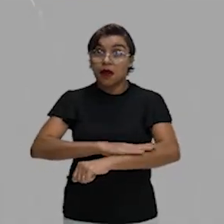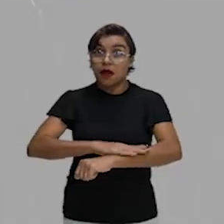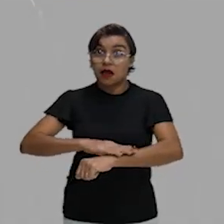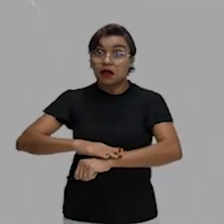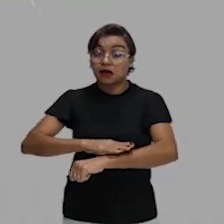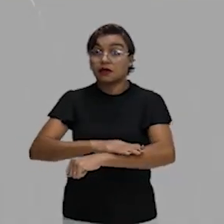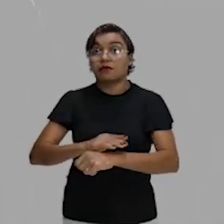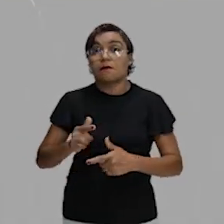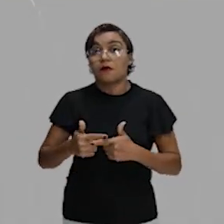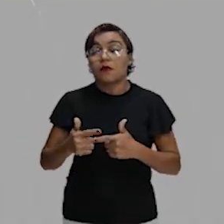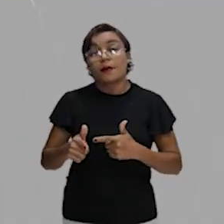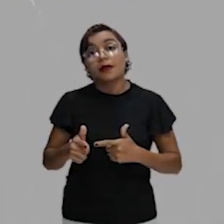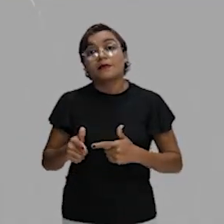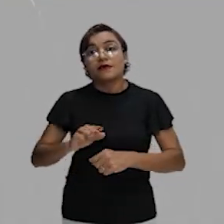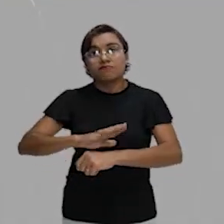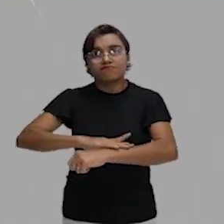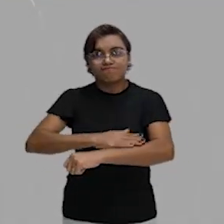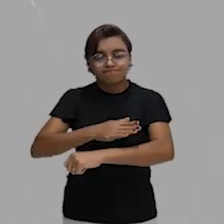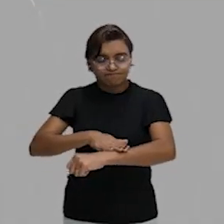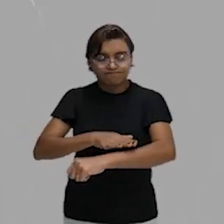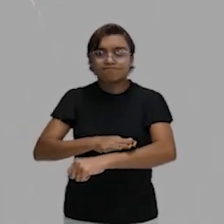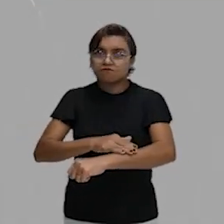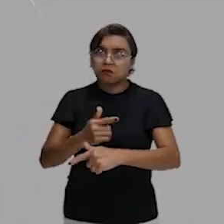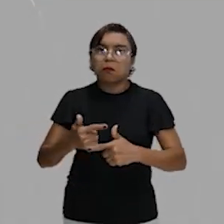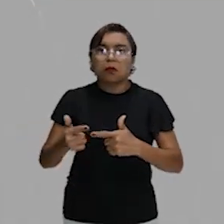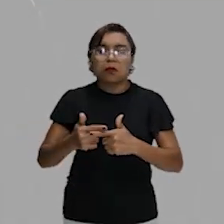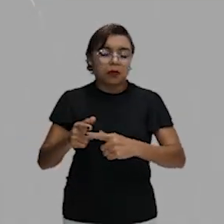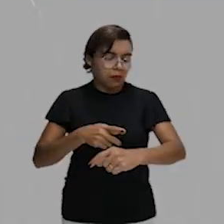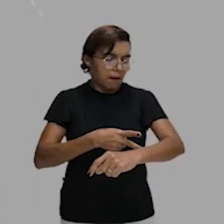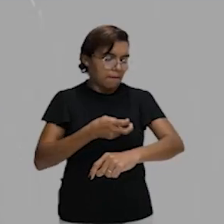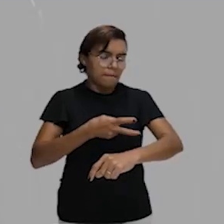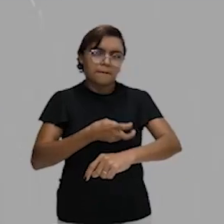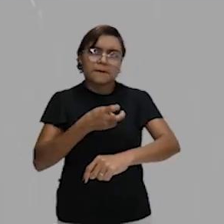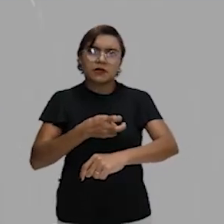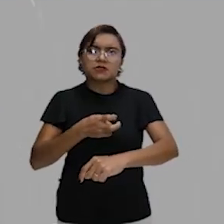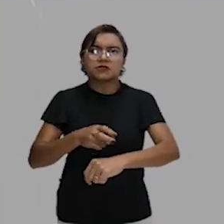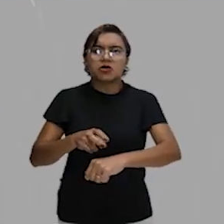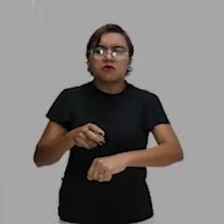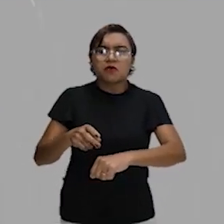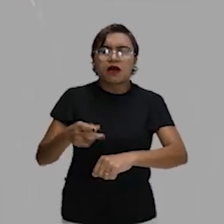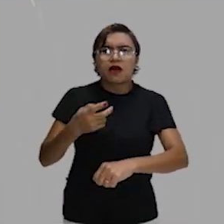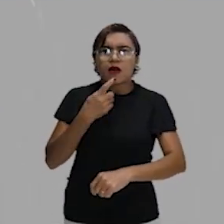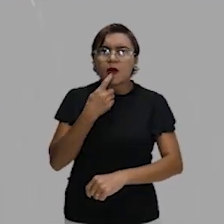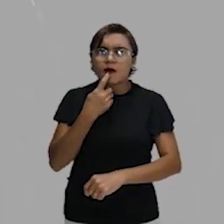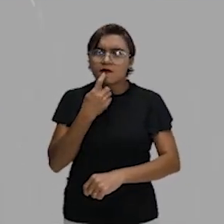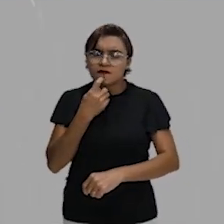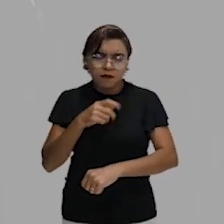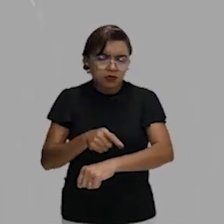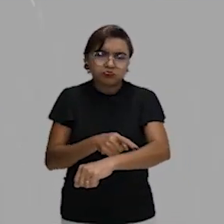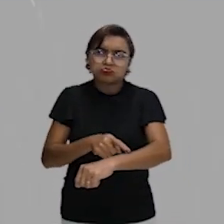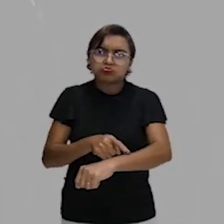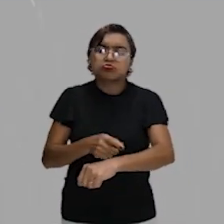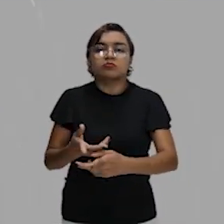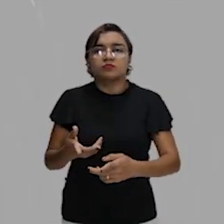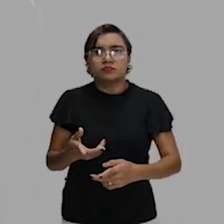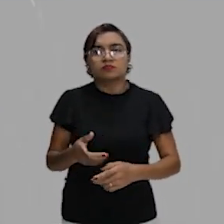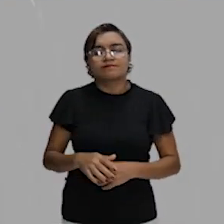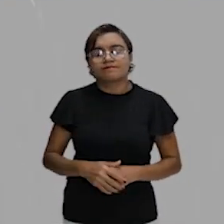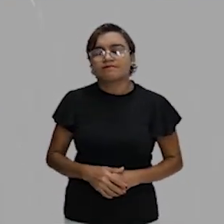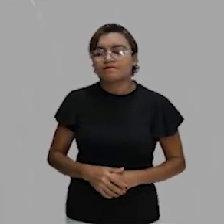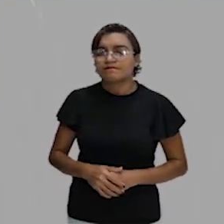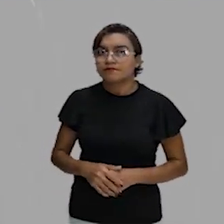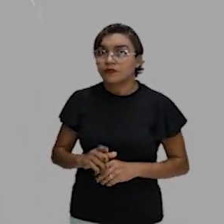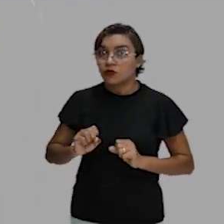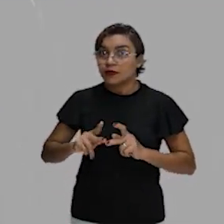isso. Mas vai poder gerar problemas. vai perceber uma vermelhidão na sua pele, dependendo da quantidade de chuva ácida que você venha a pegar.